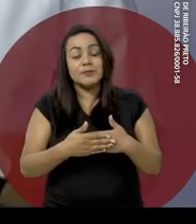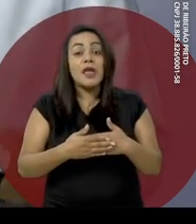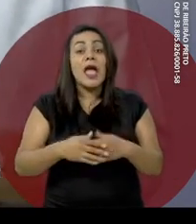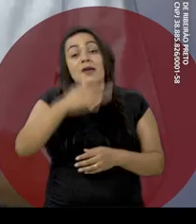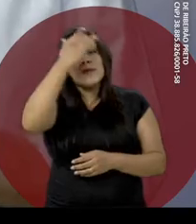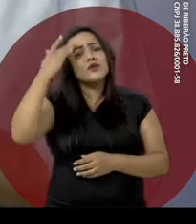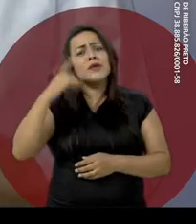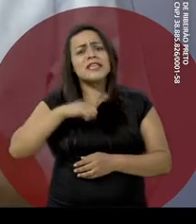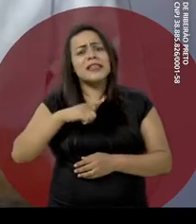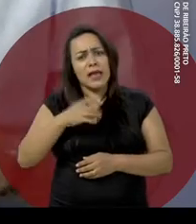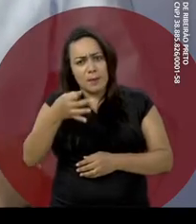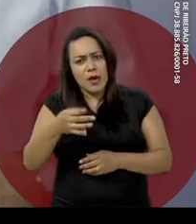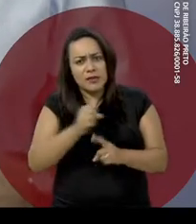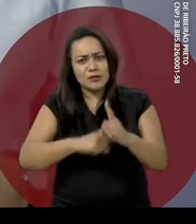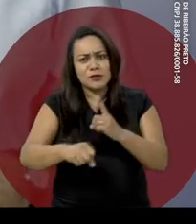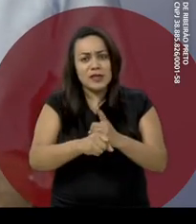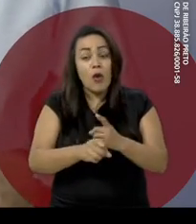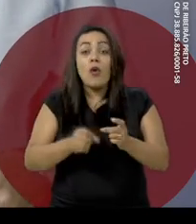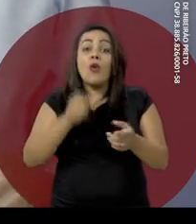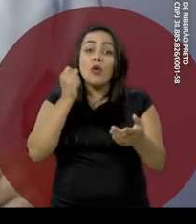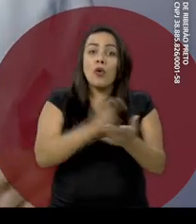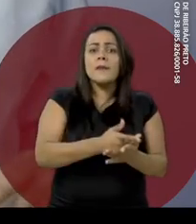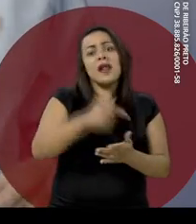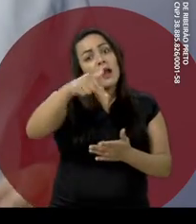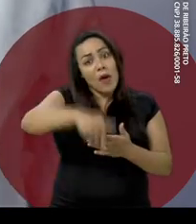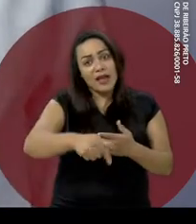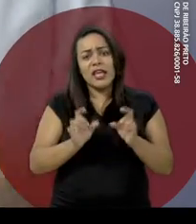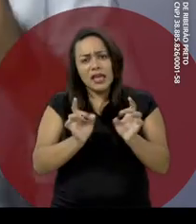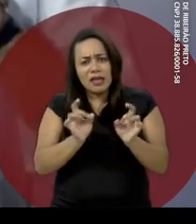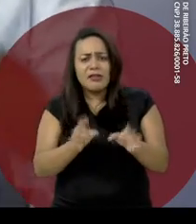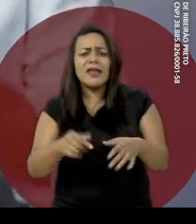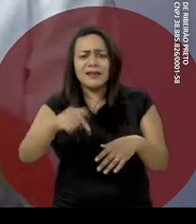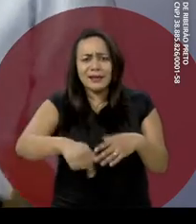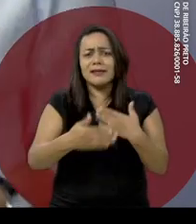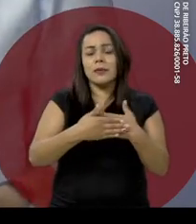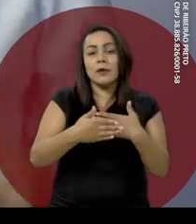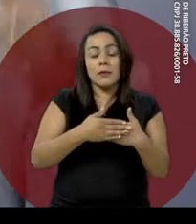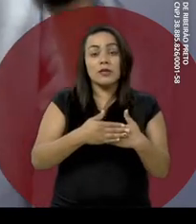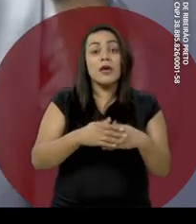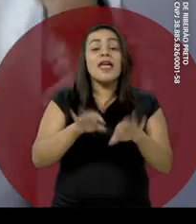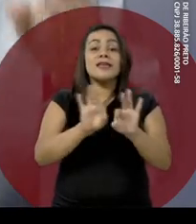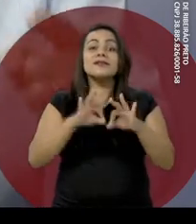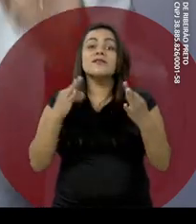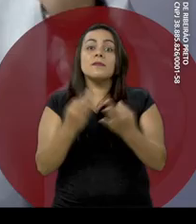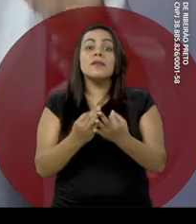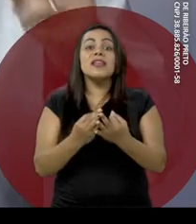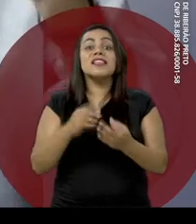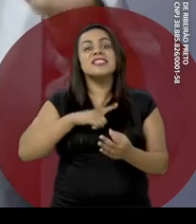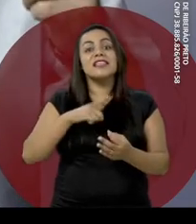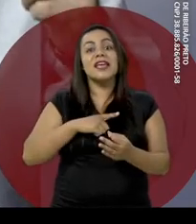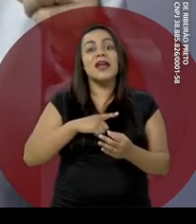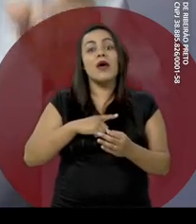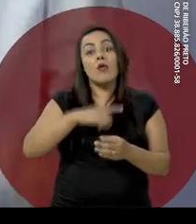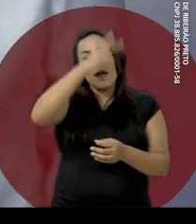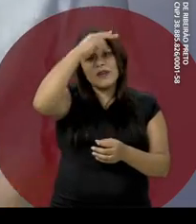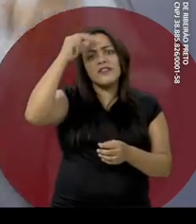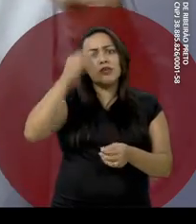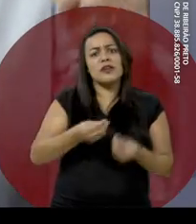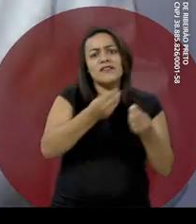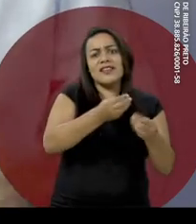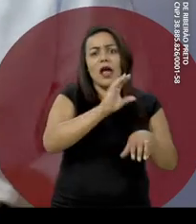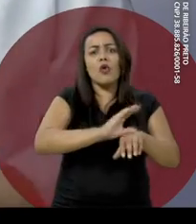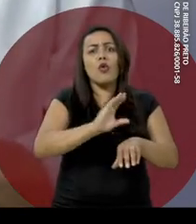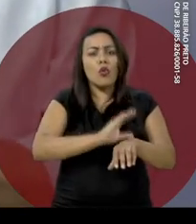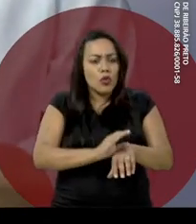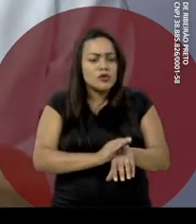os beneficiários da moeda social comprarão no comércio do nosso município e as famílias beneficiadas receberão cursos profissionalizantes